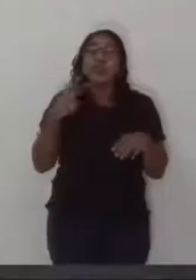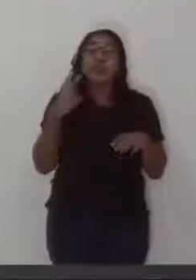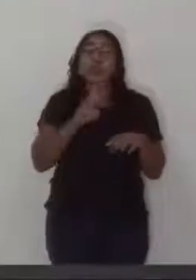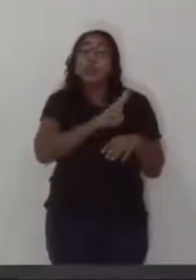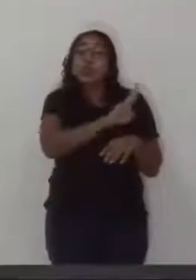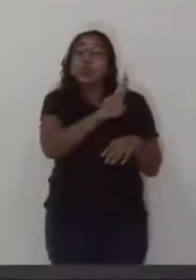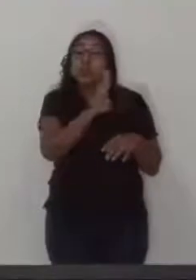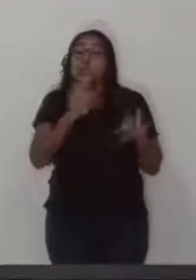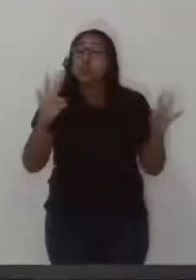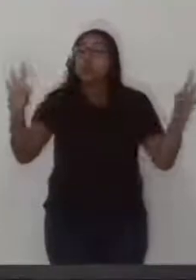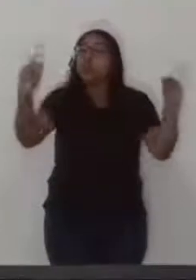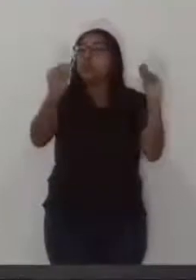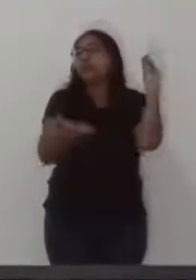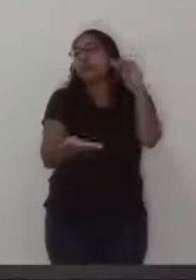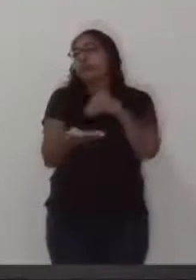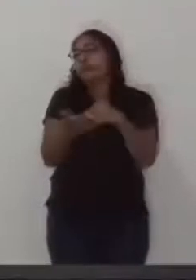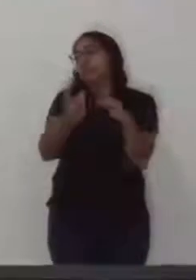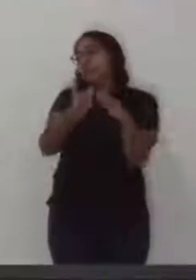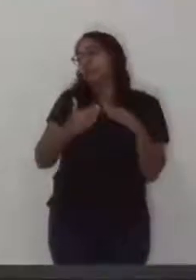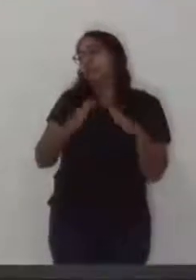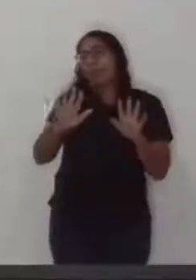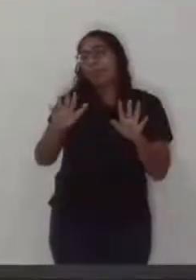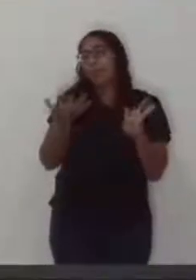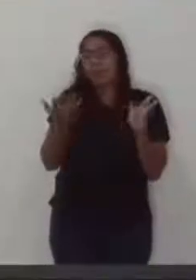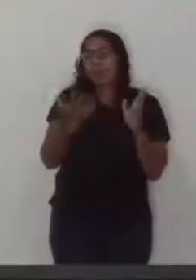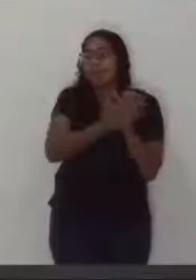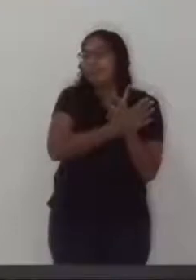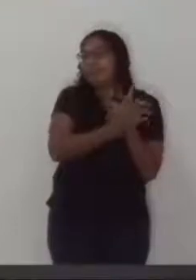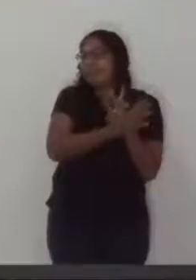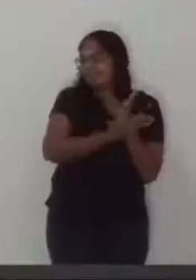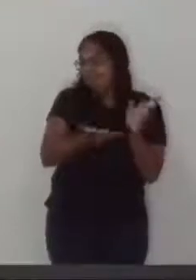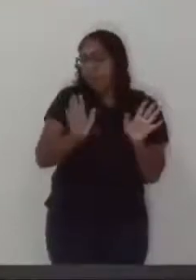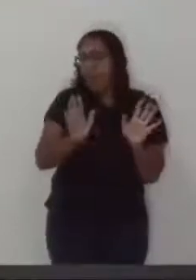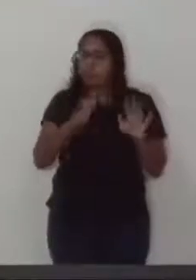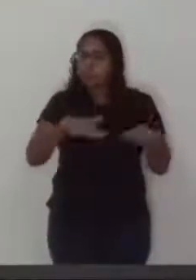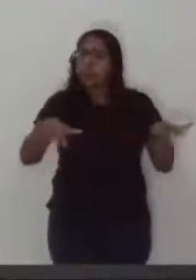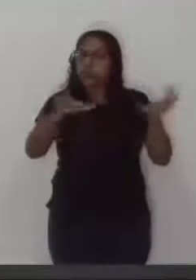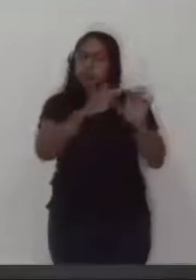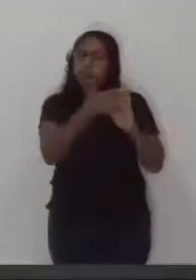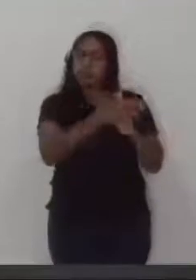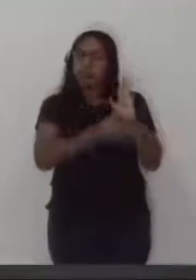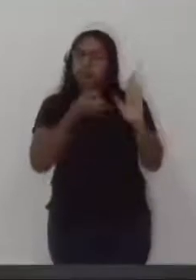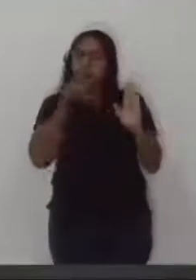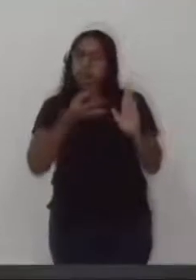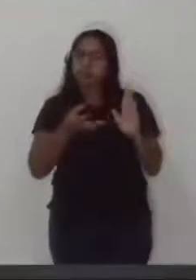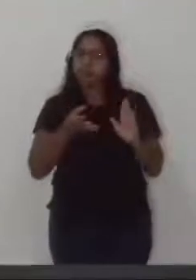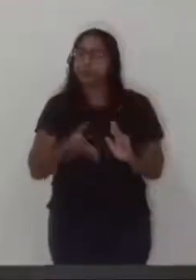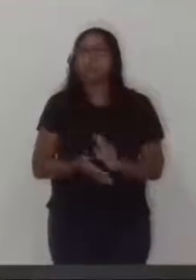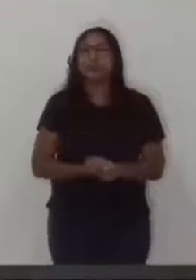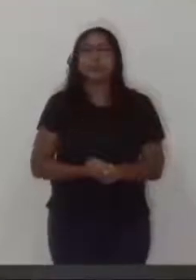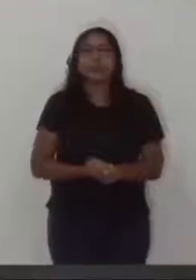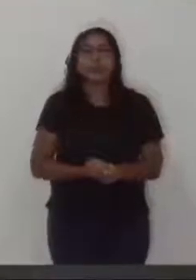passado, e esses tinham apenas colocado o nome. Mas fico feliz pela aprovação de todos. Obrigado.